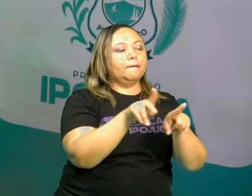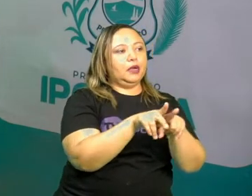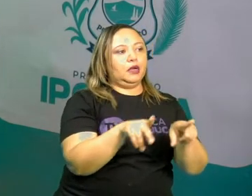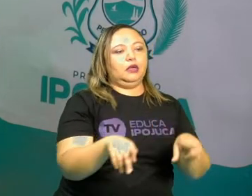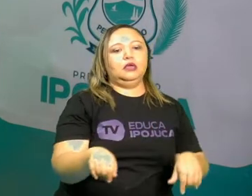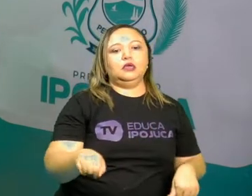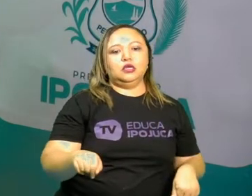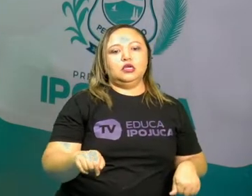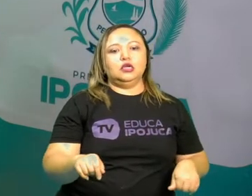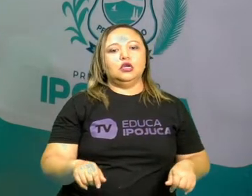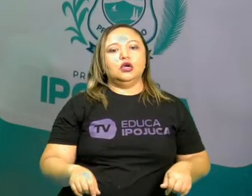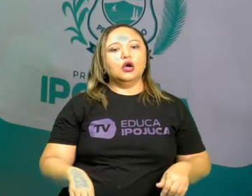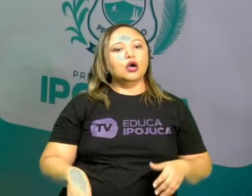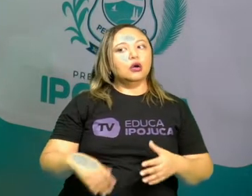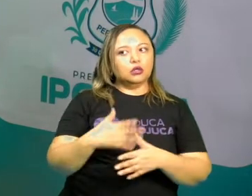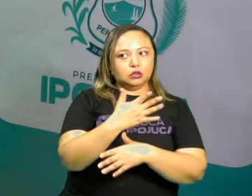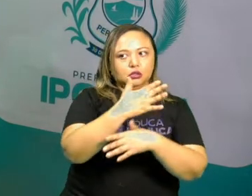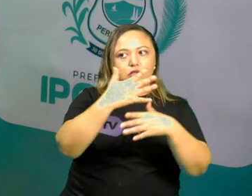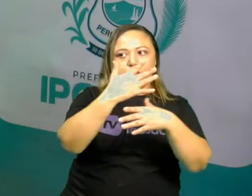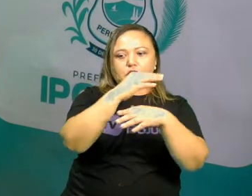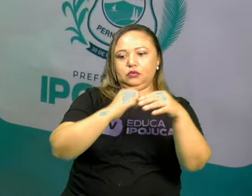portuárias que a gente tem no nosso país.